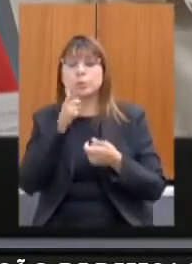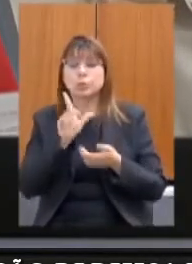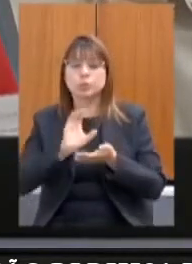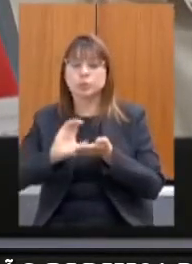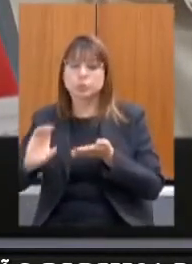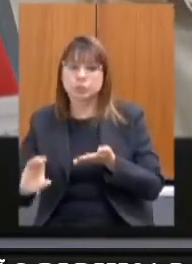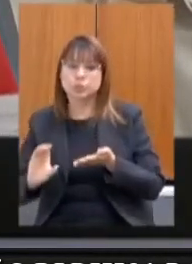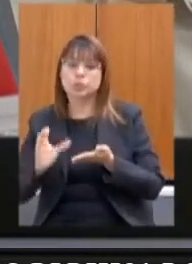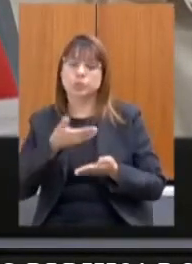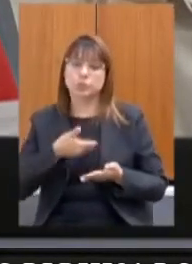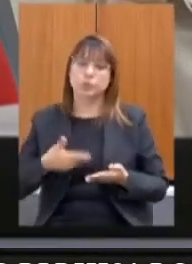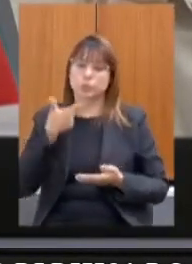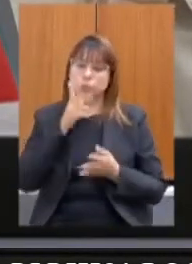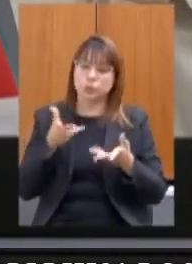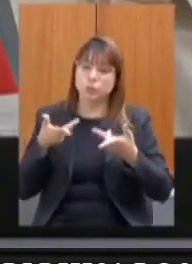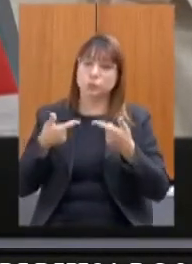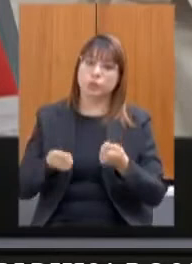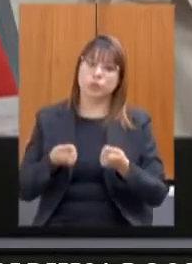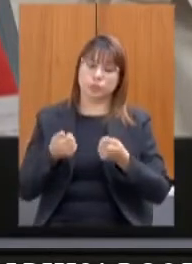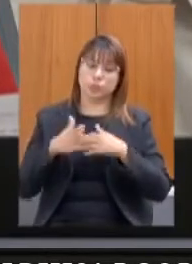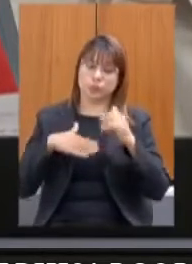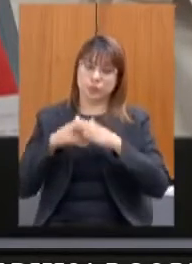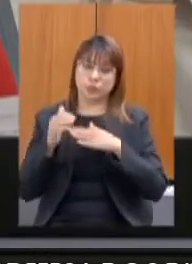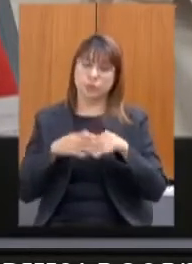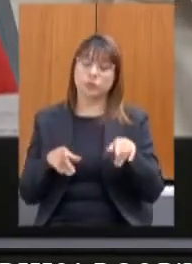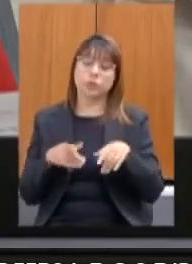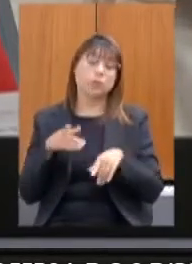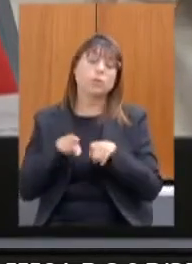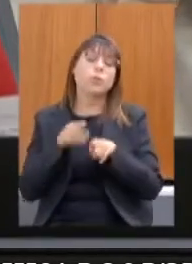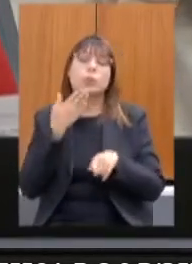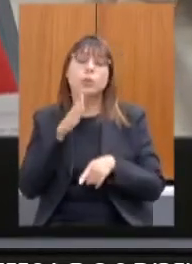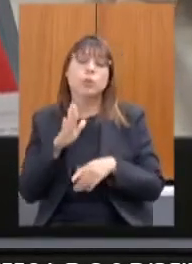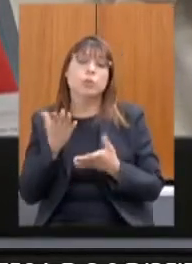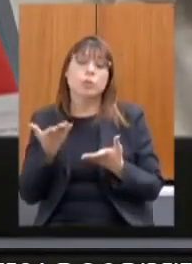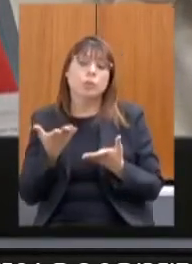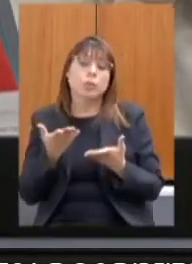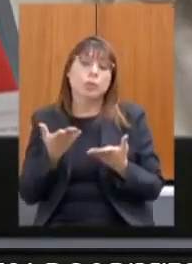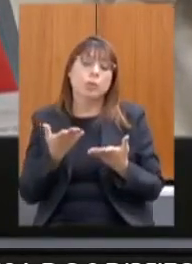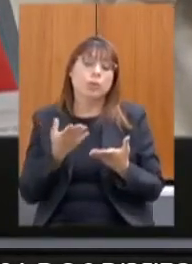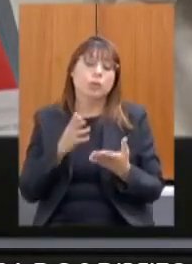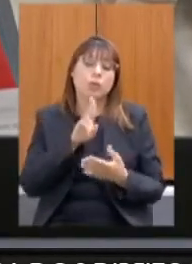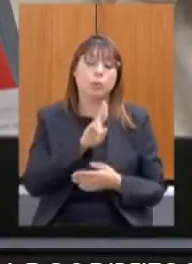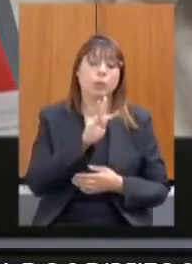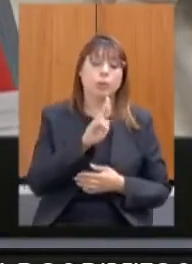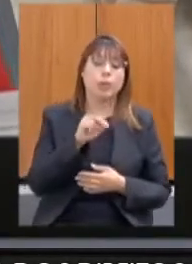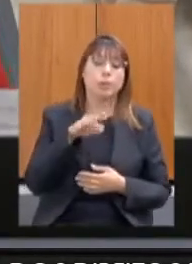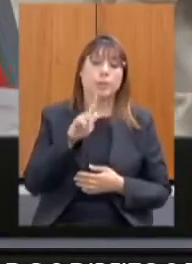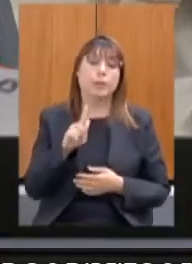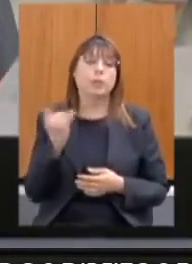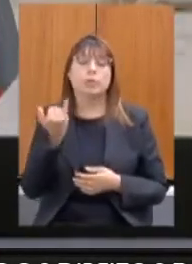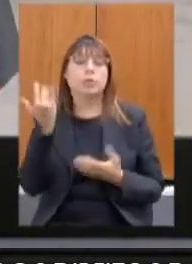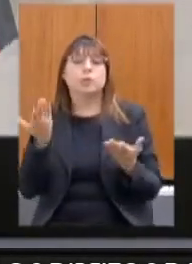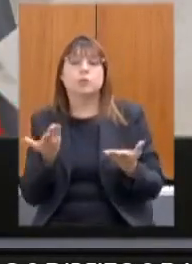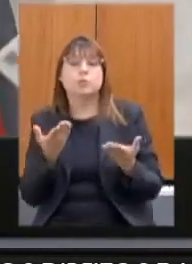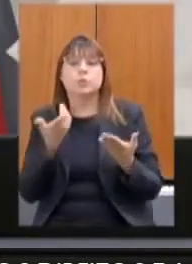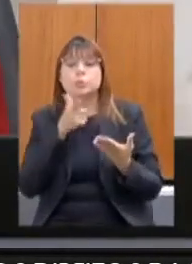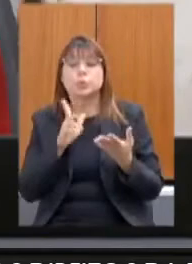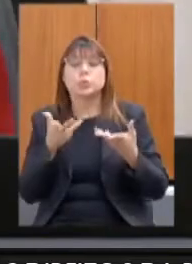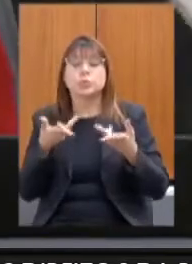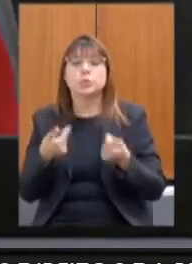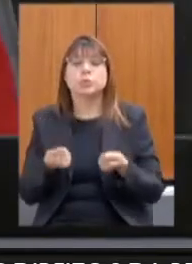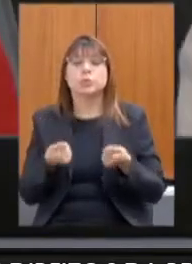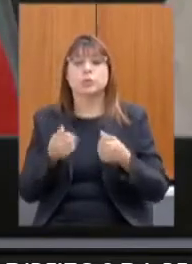a mão de obra qualificada e qual o papel e qual o papel da outra amiga que ela cumprirá nesse processo de qualificação